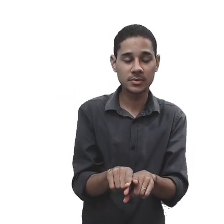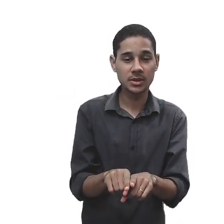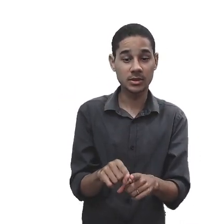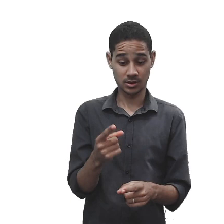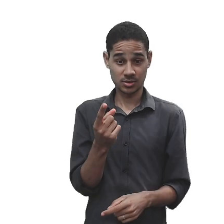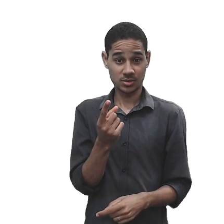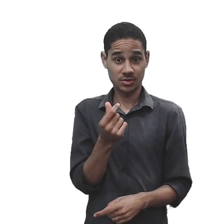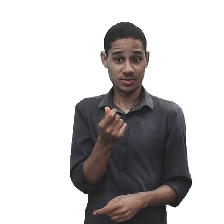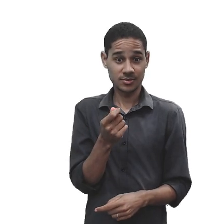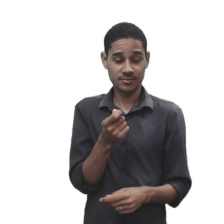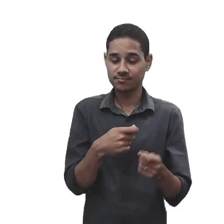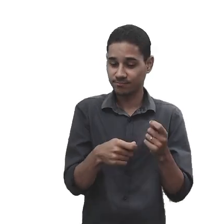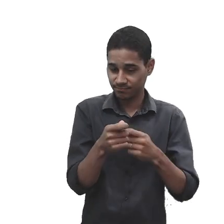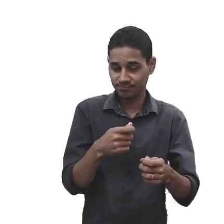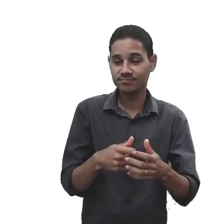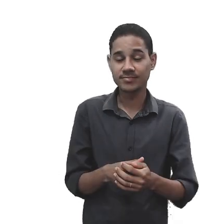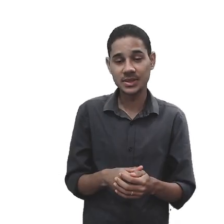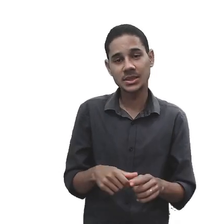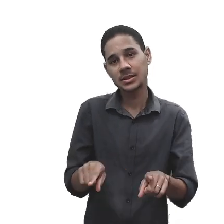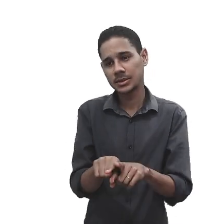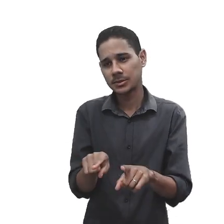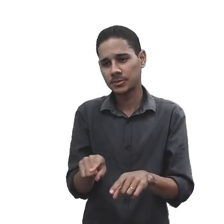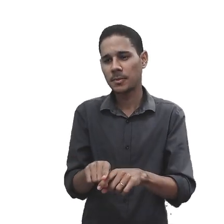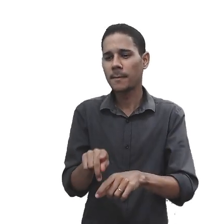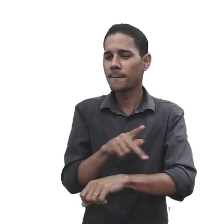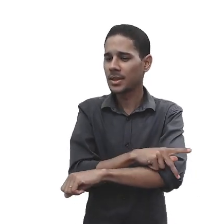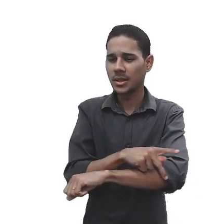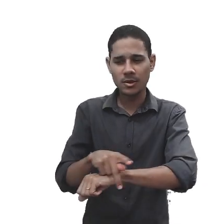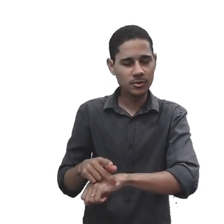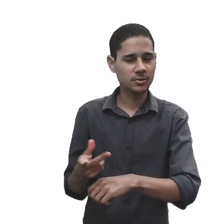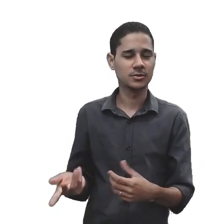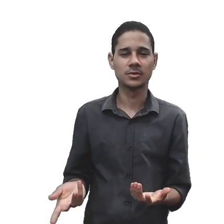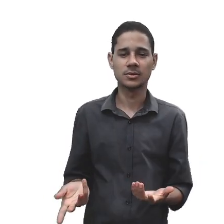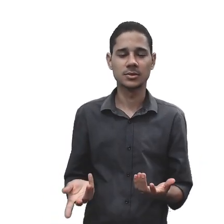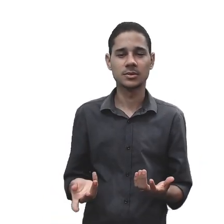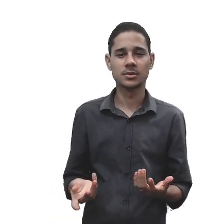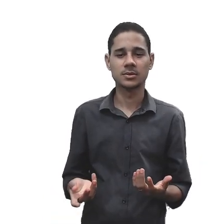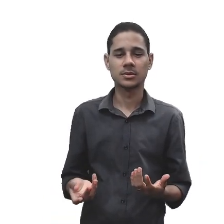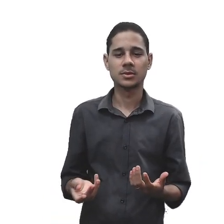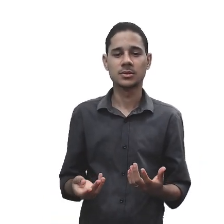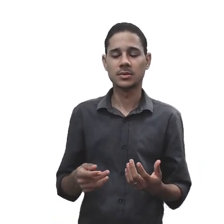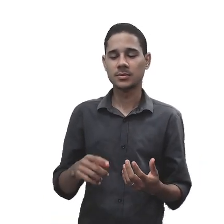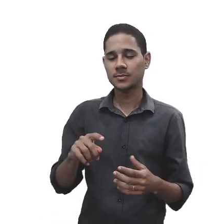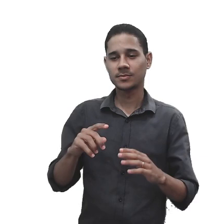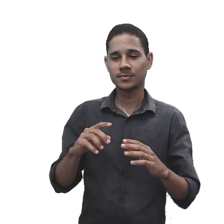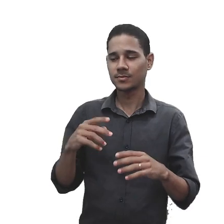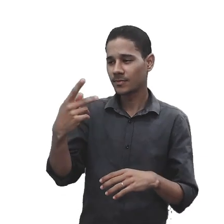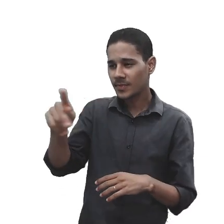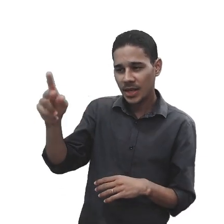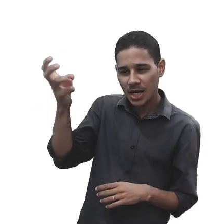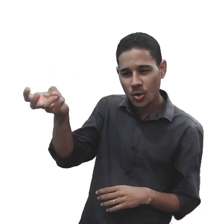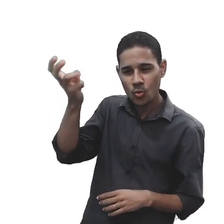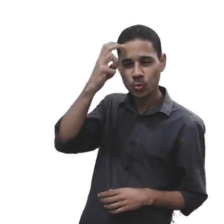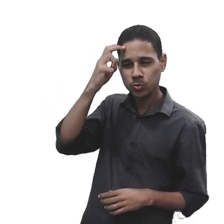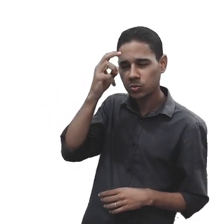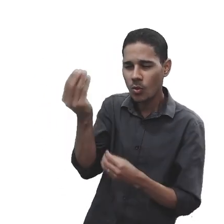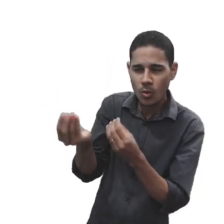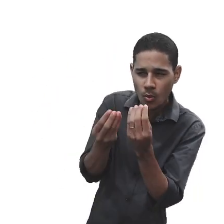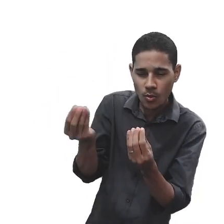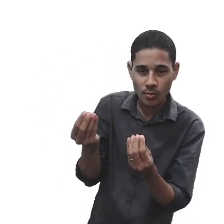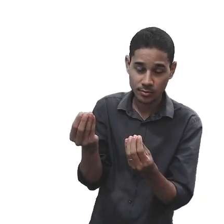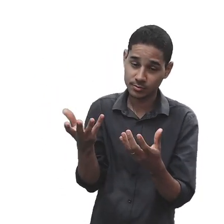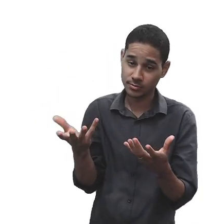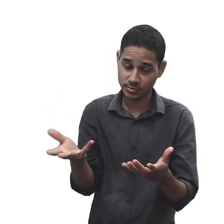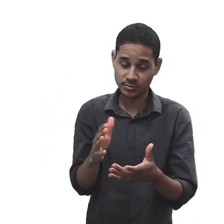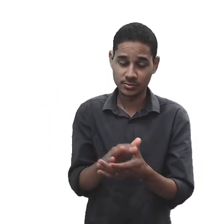financeiro, tem o pedagógico, o âmbito pedagógico, como eu já falei, na cultura dos colaboradores. E, diante disto,